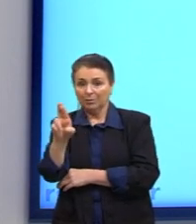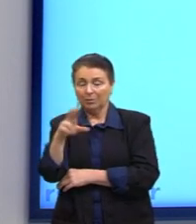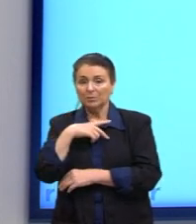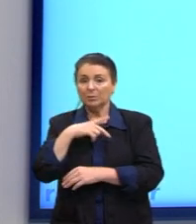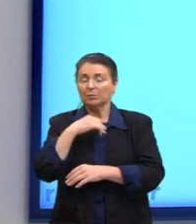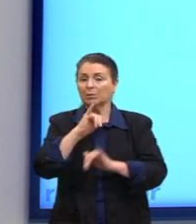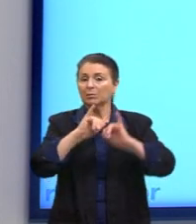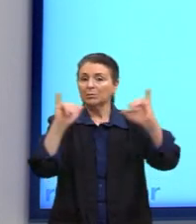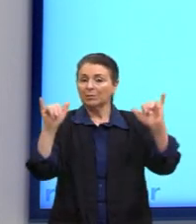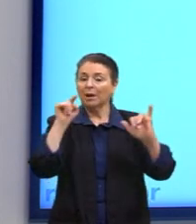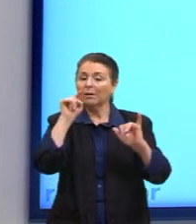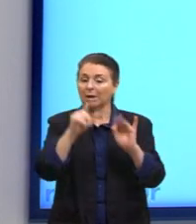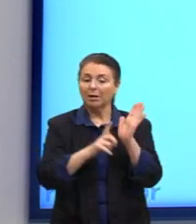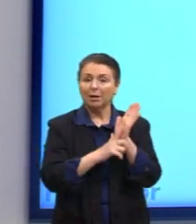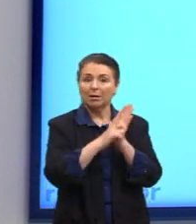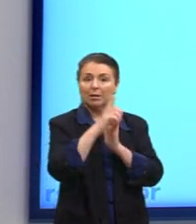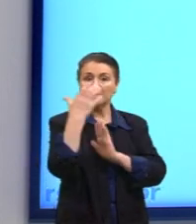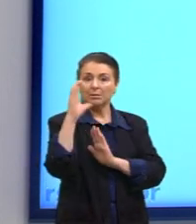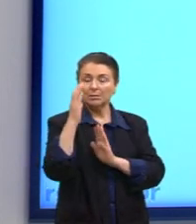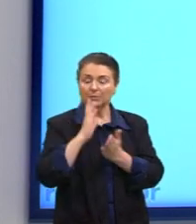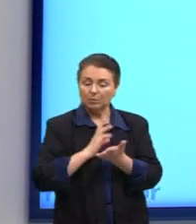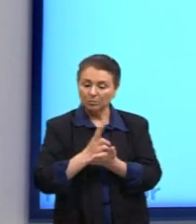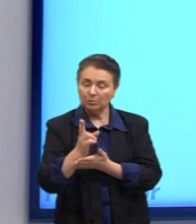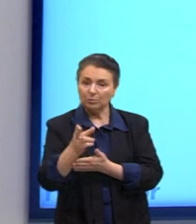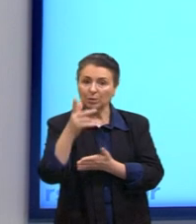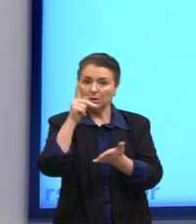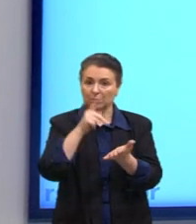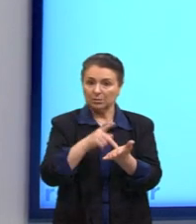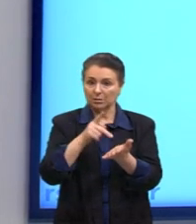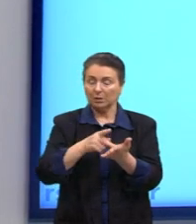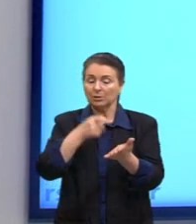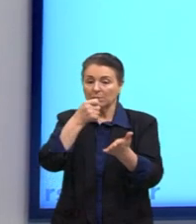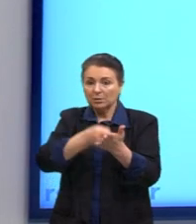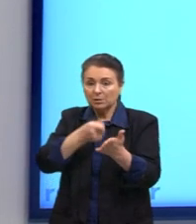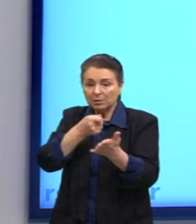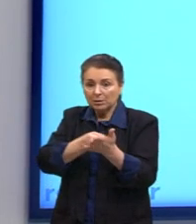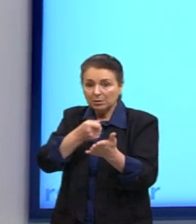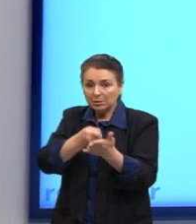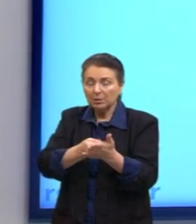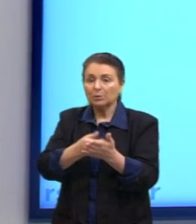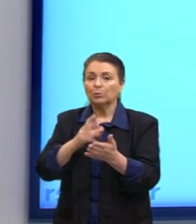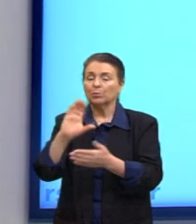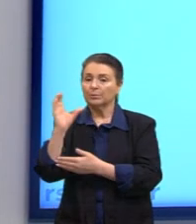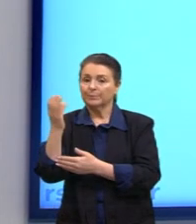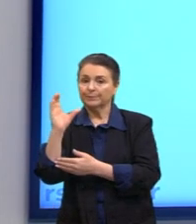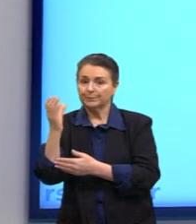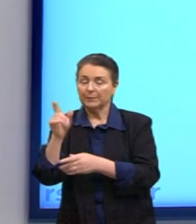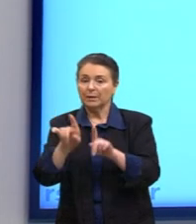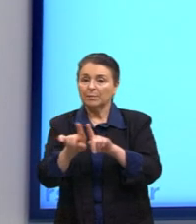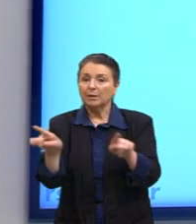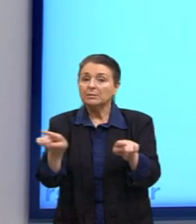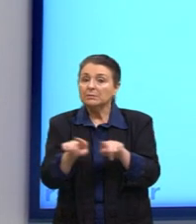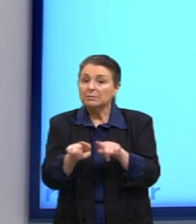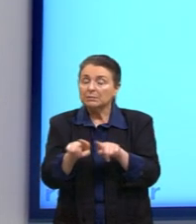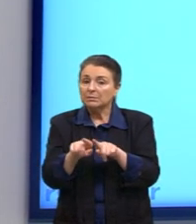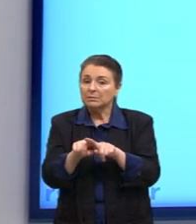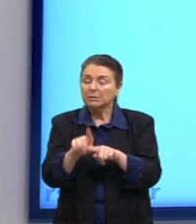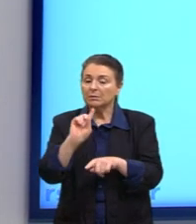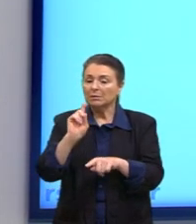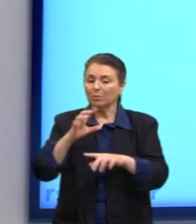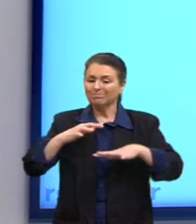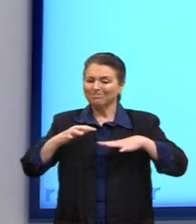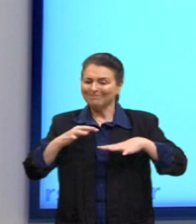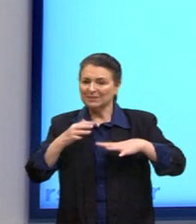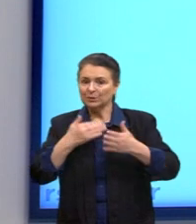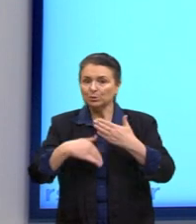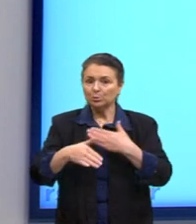científica continua valendo, né, no sentido de tentar permanecer o valor da ciência, mas também não abalar todo